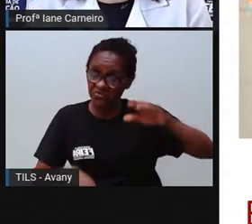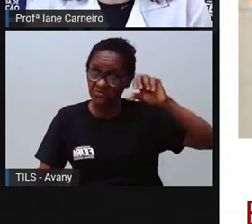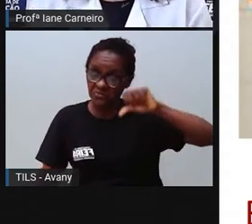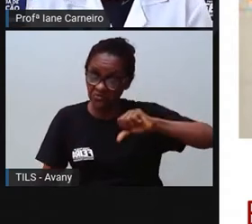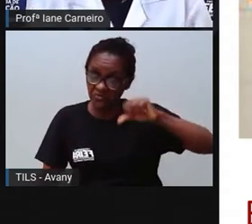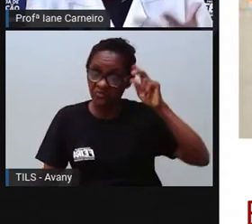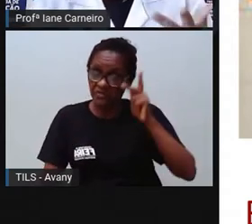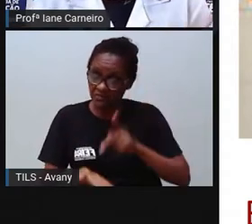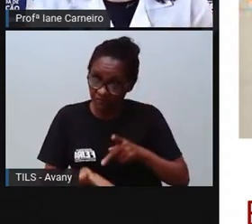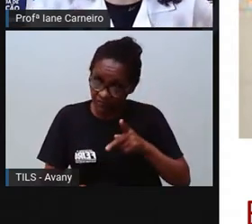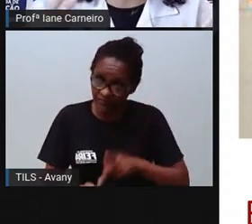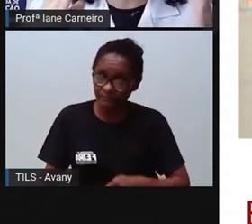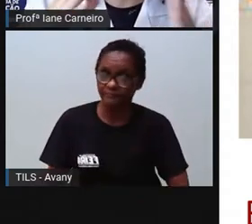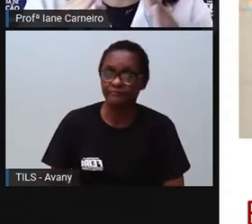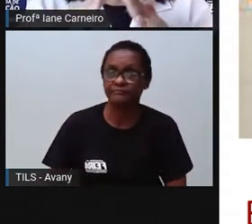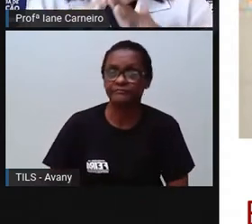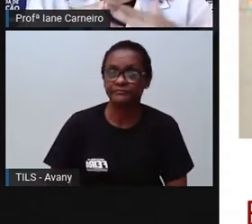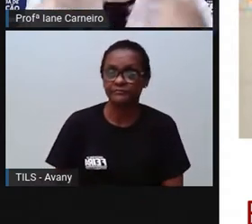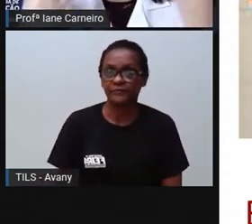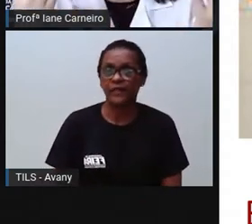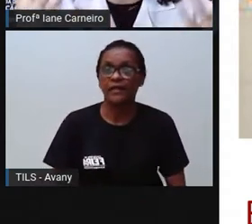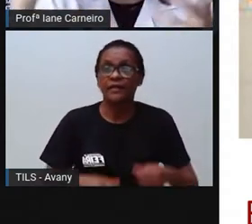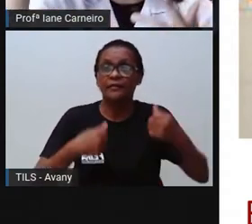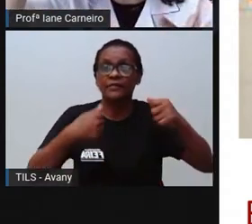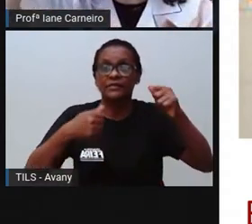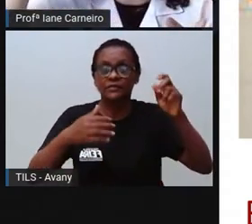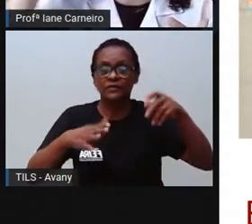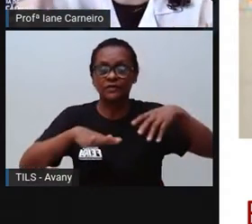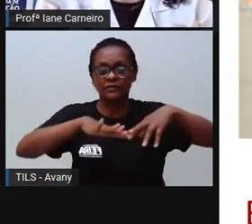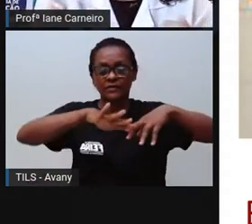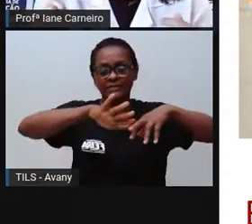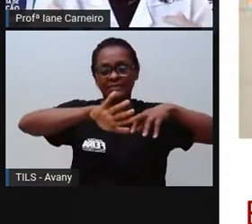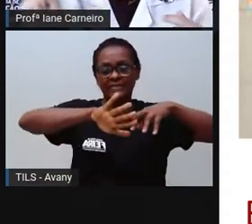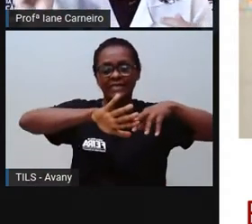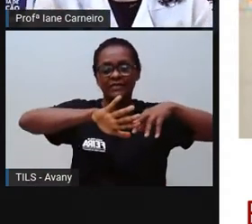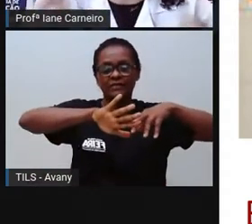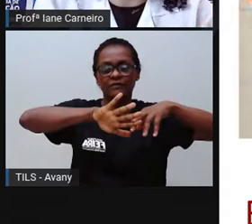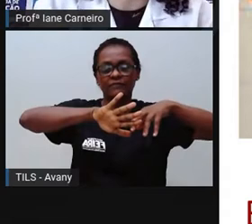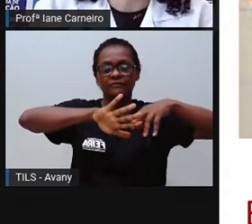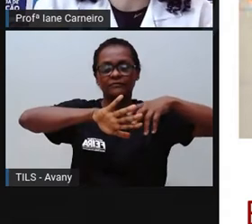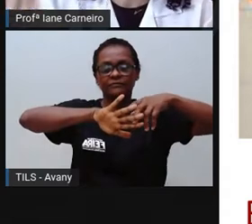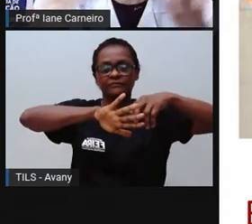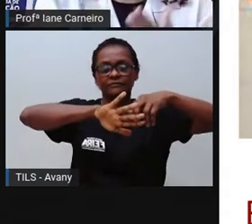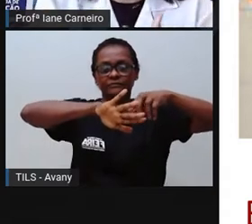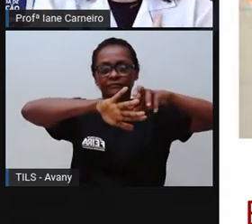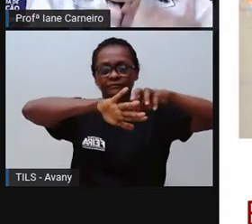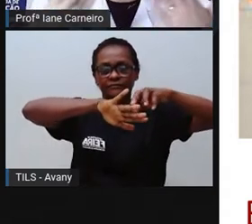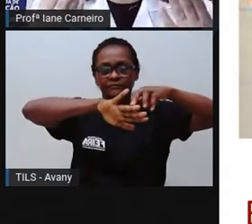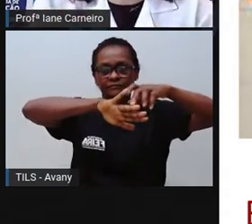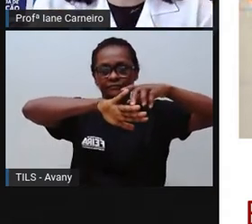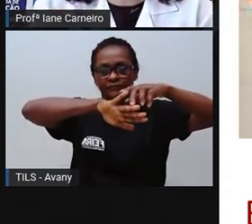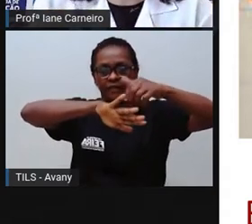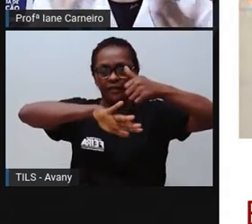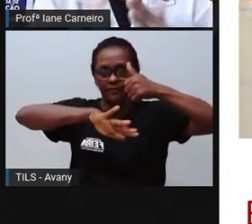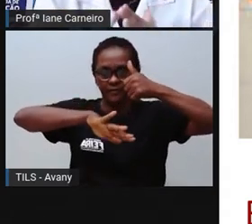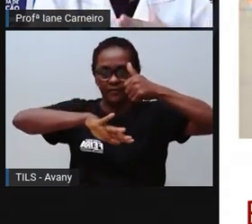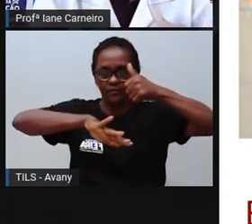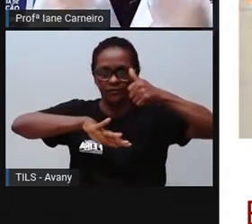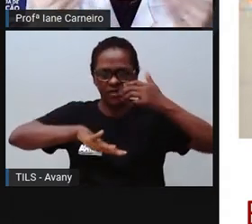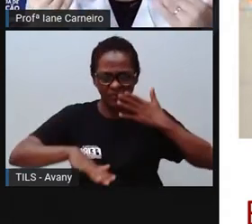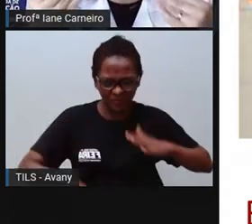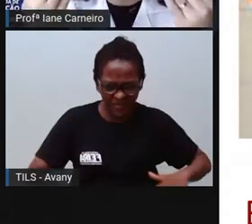adulto, né? O ideal é ter uma escada pra subir, pra alcançar objetos altos. Mas a criança,